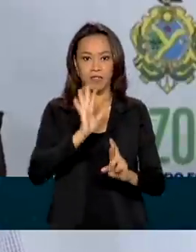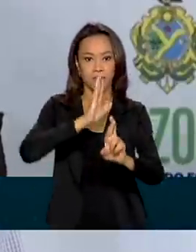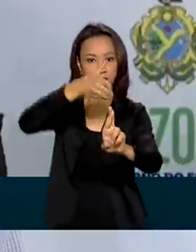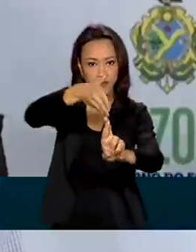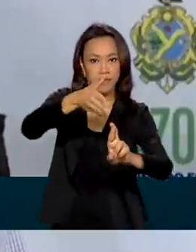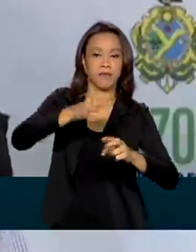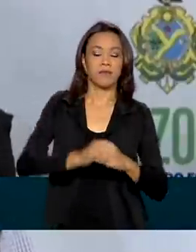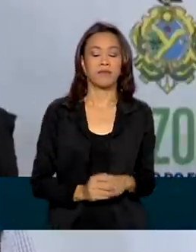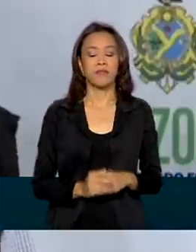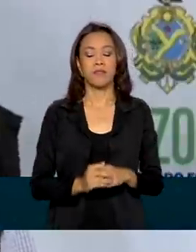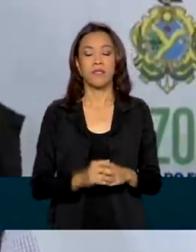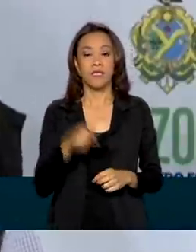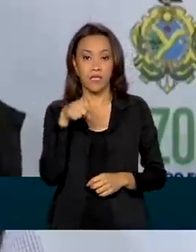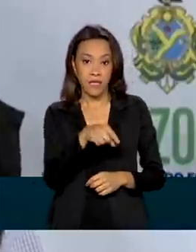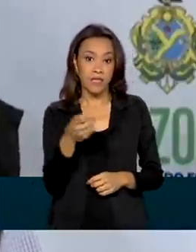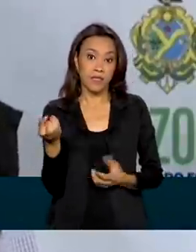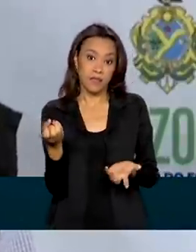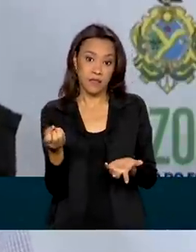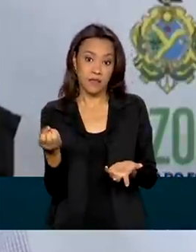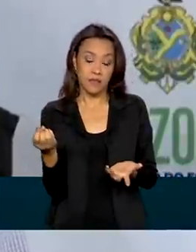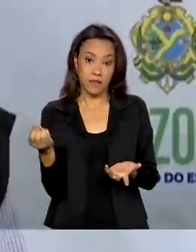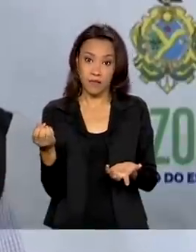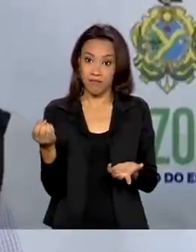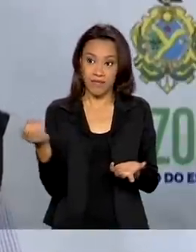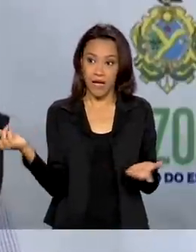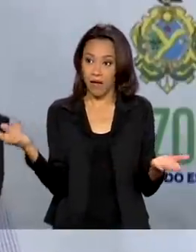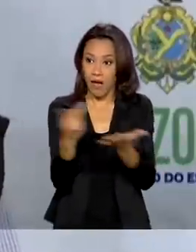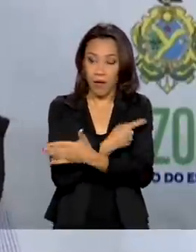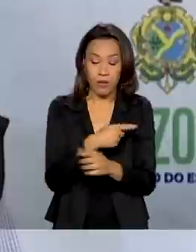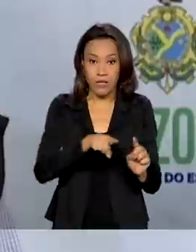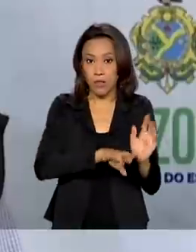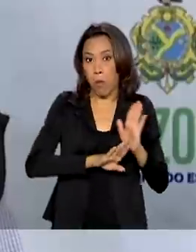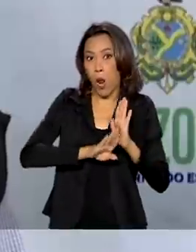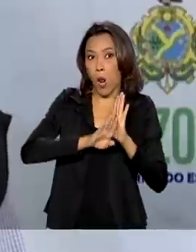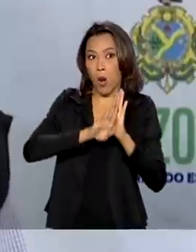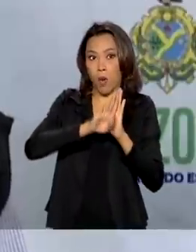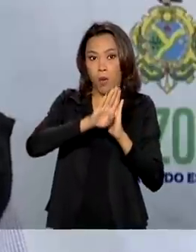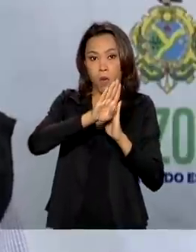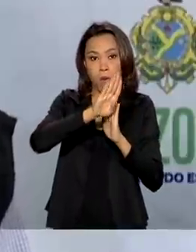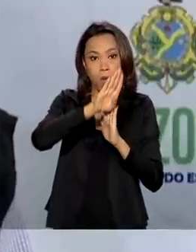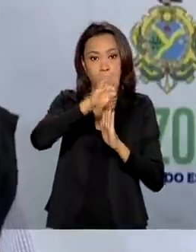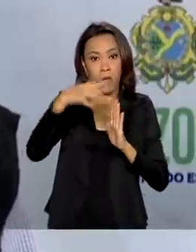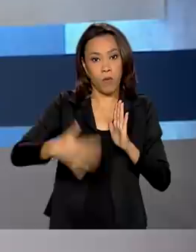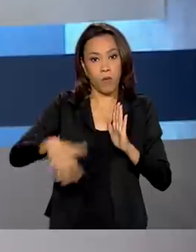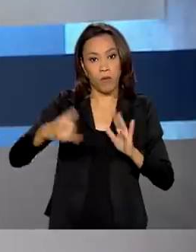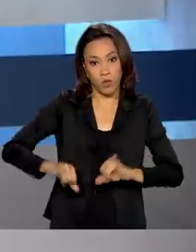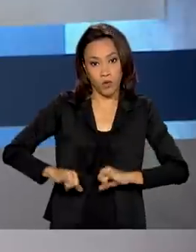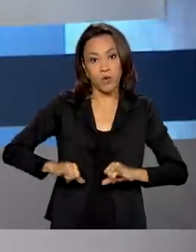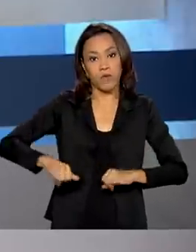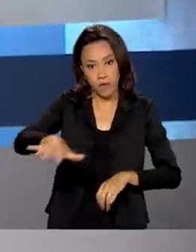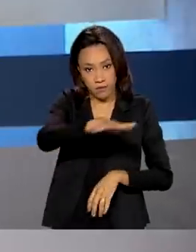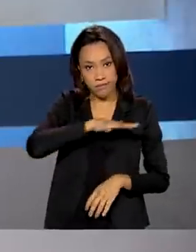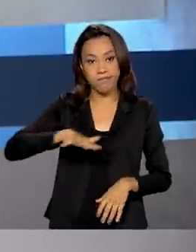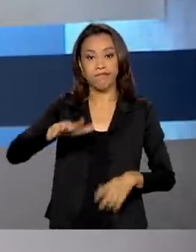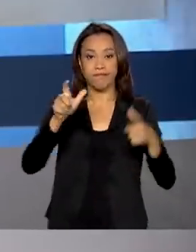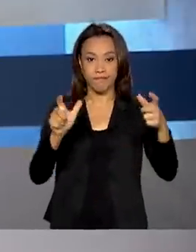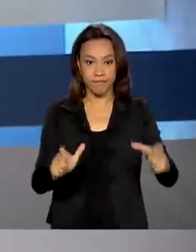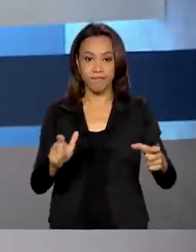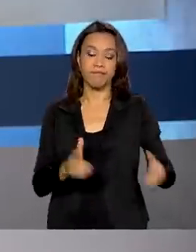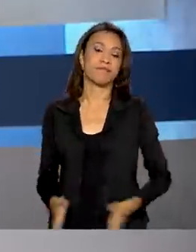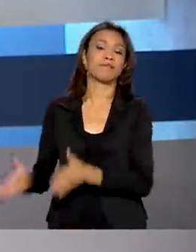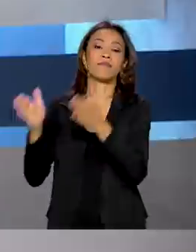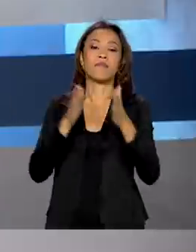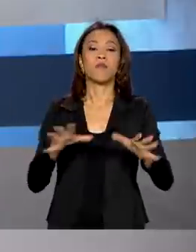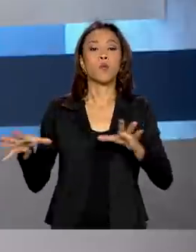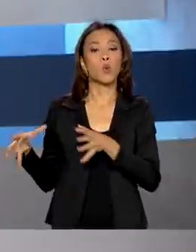dessa nova situação, desse novo pico de pandemia que nós estamos sofrendo na nossa região. Uma equipe de